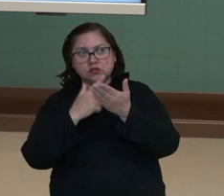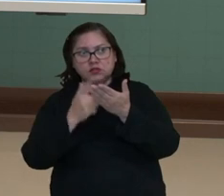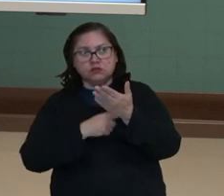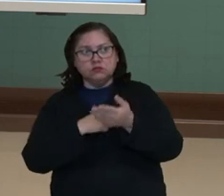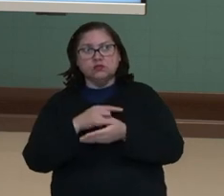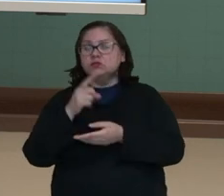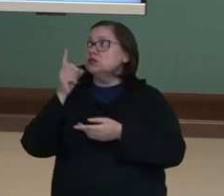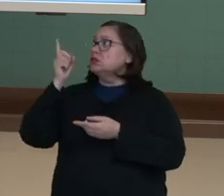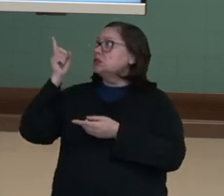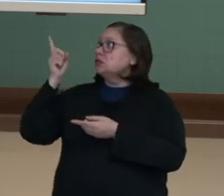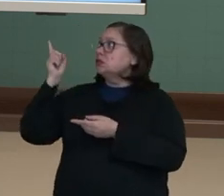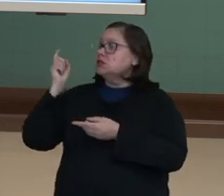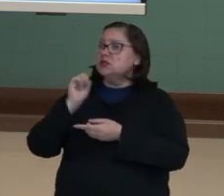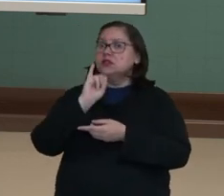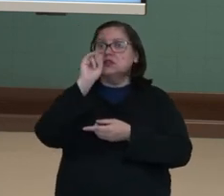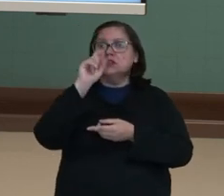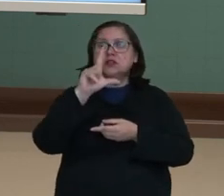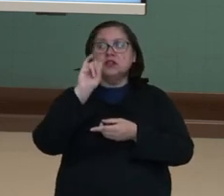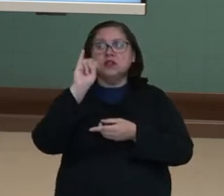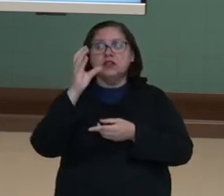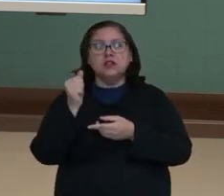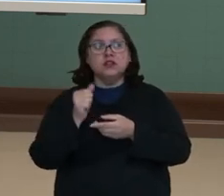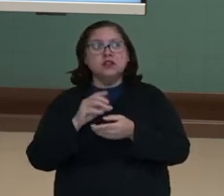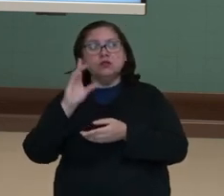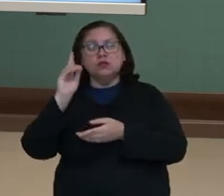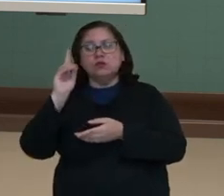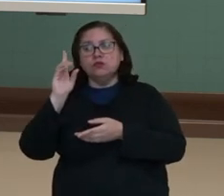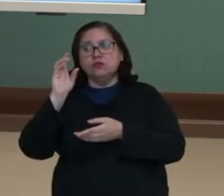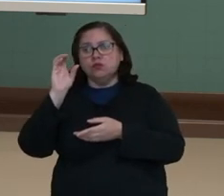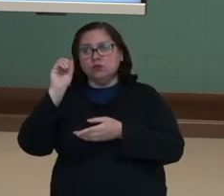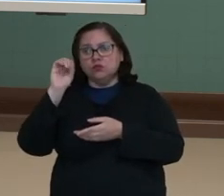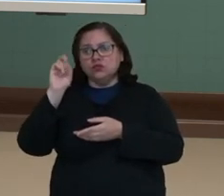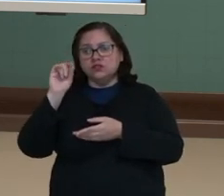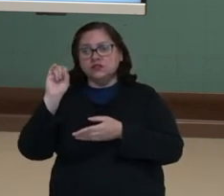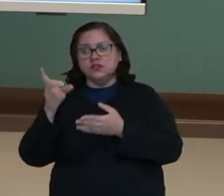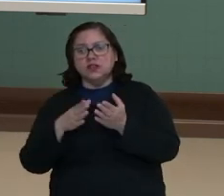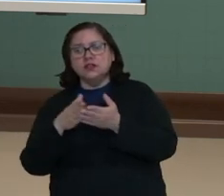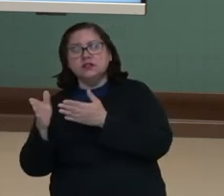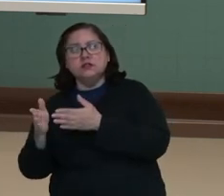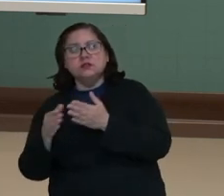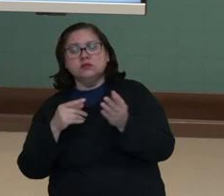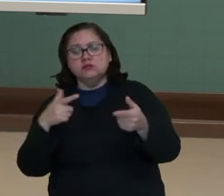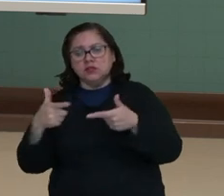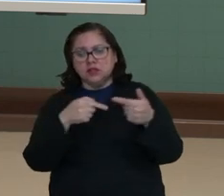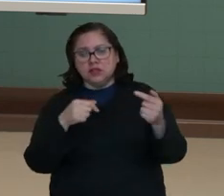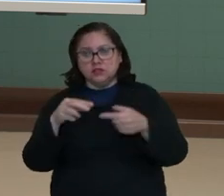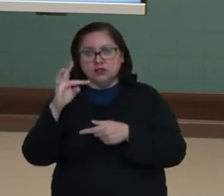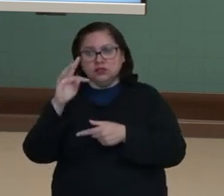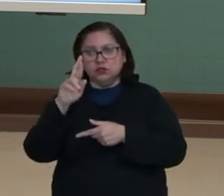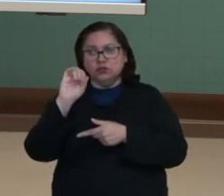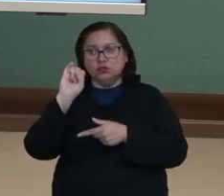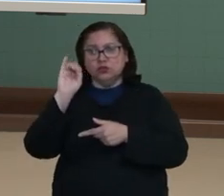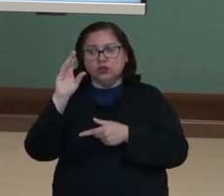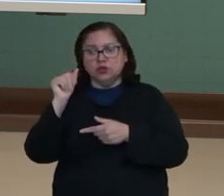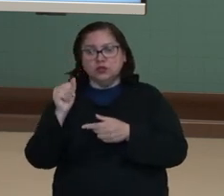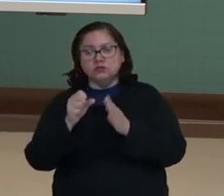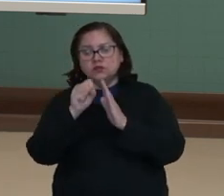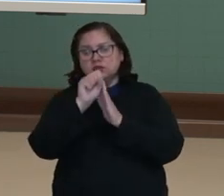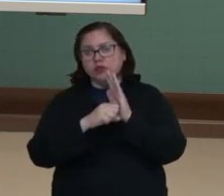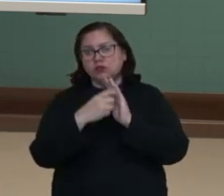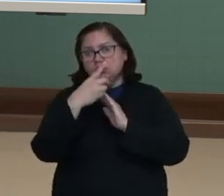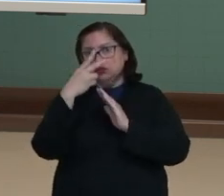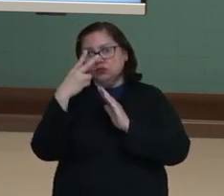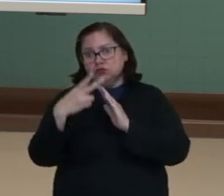os principais acontecimentos, a partir de 1200 a 900, que seriam, no caso, a Guerra de Troia, que teria ocorrido no século XII,